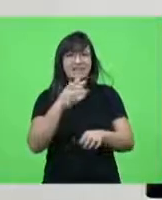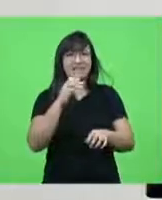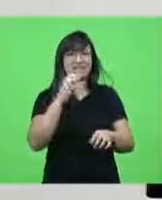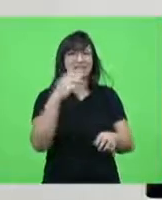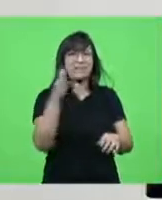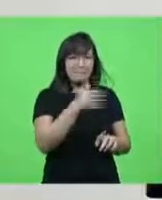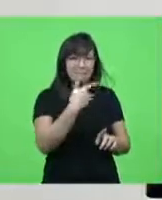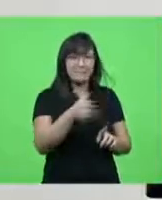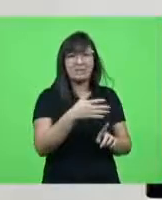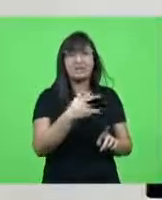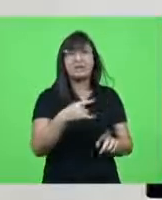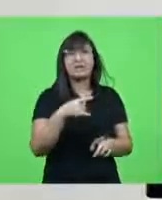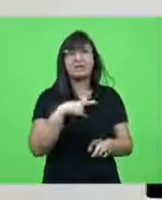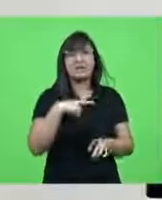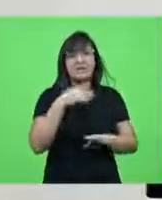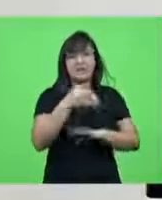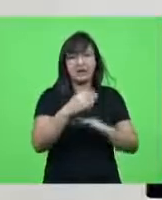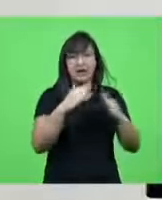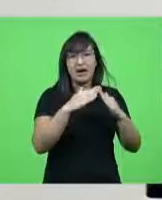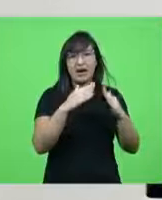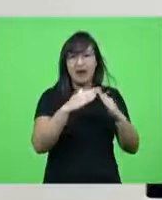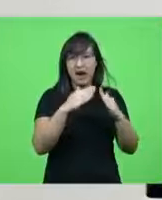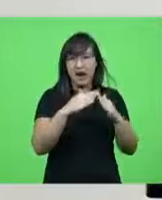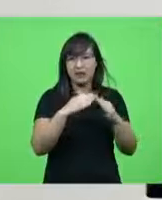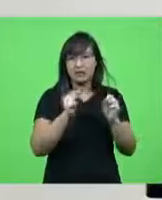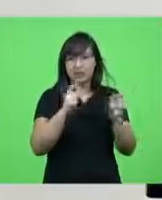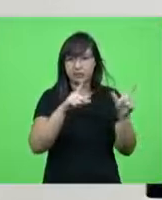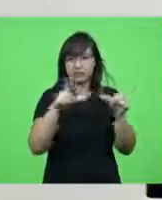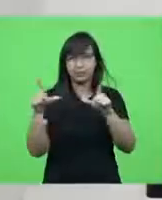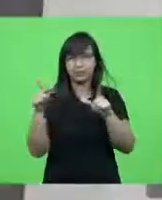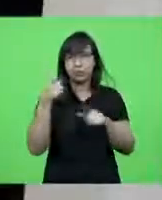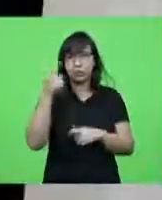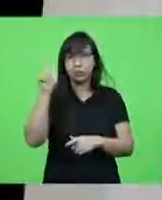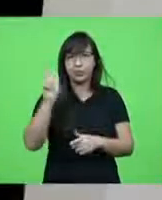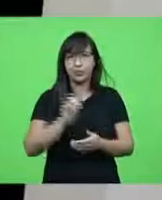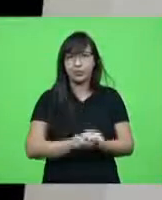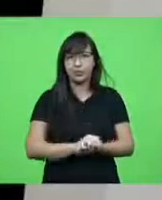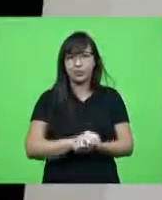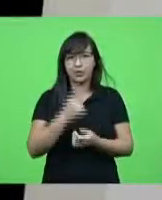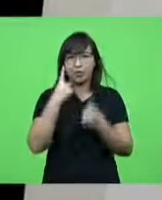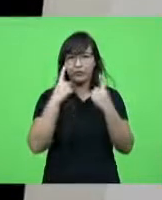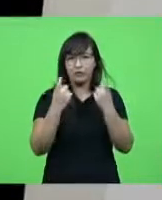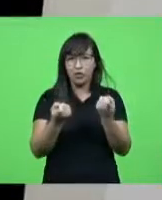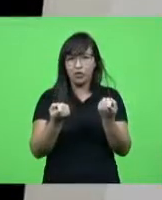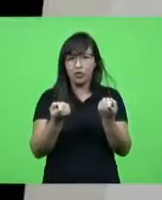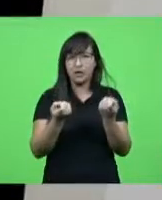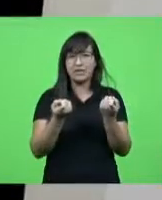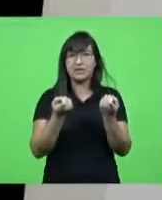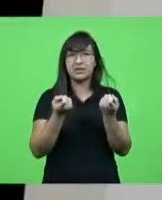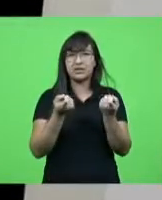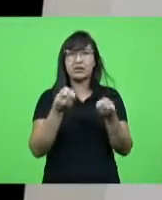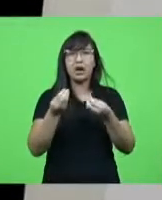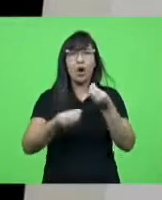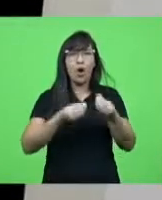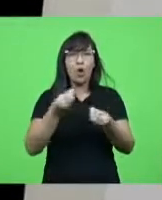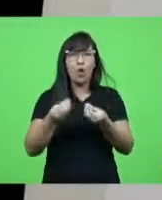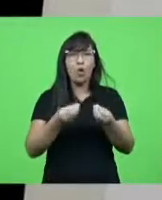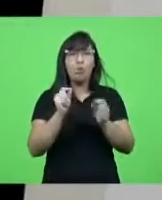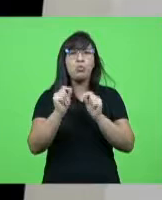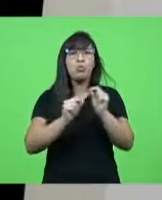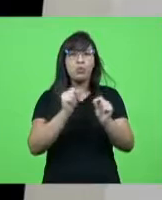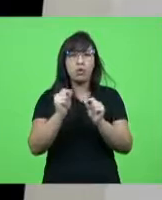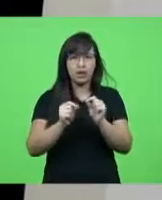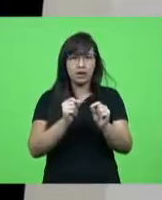interferência ele já teve na casa pode passar o próximo slide caso de violência segundo o tipo de violência e aí você olha